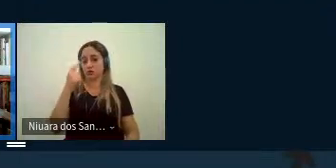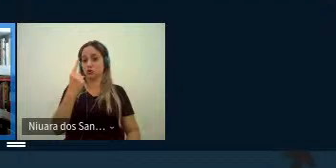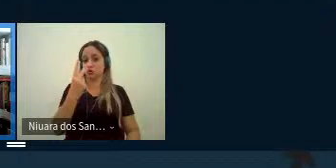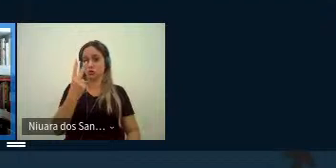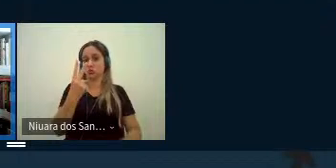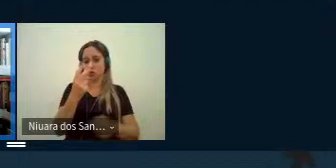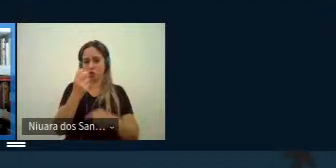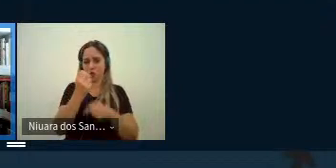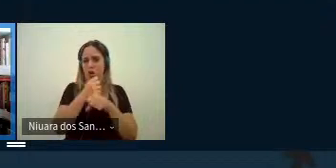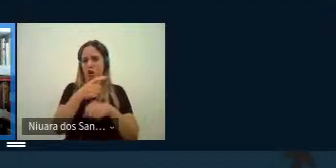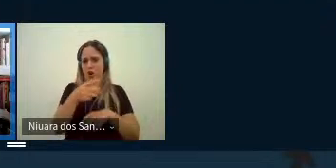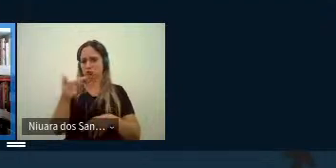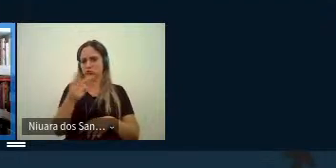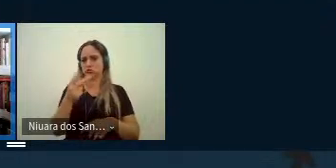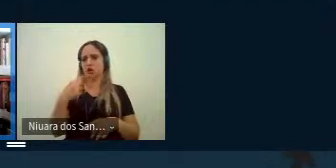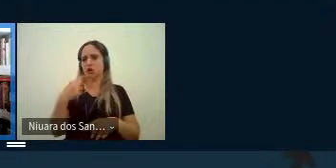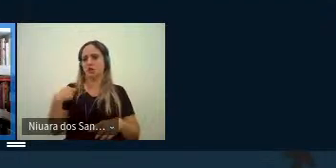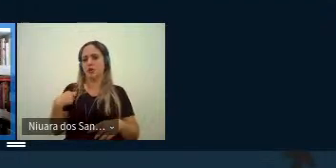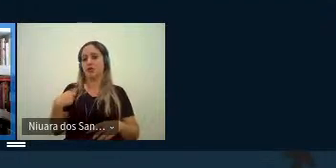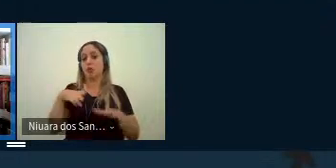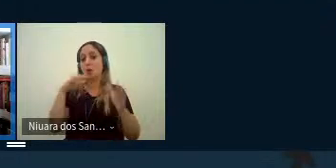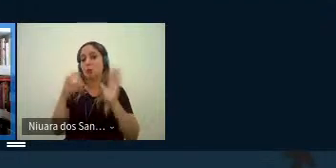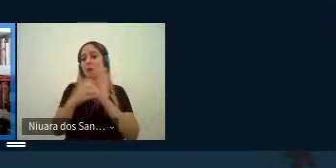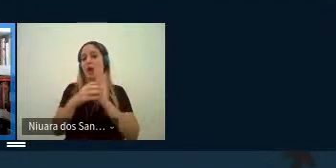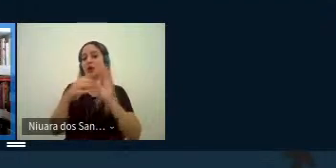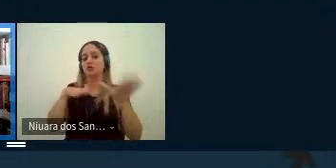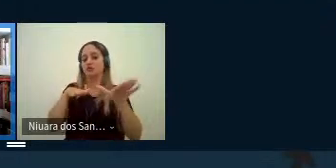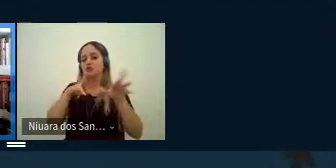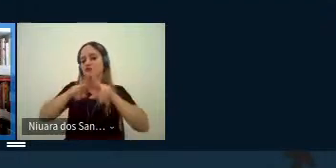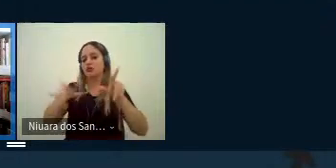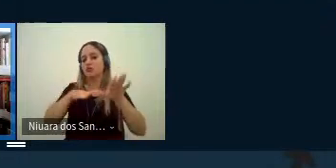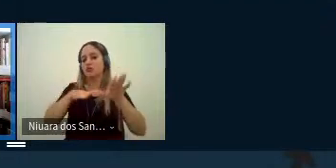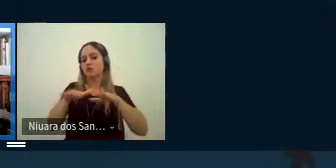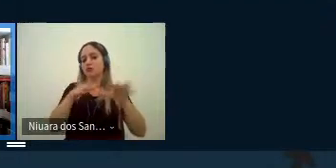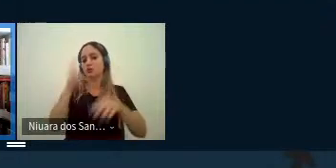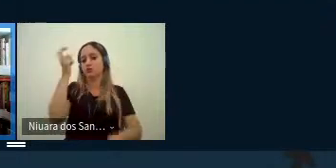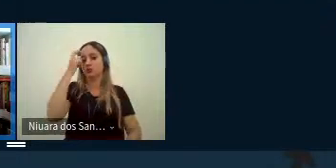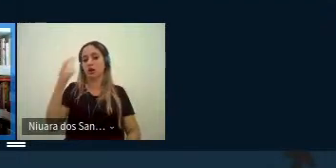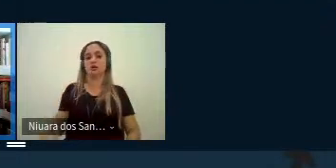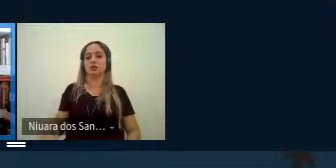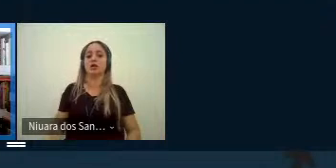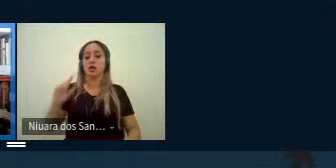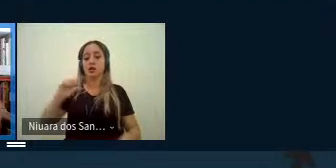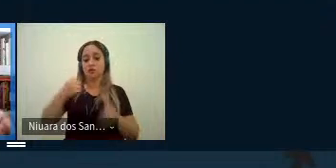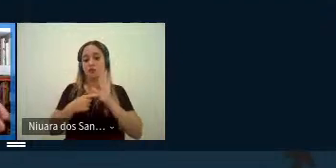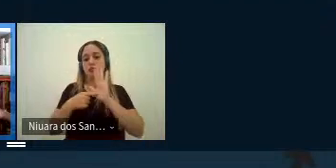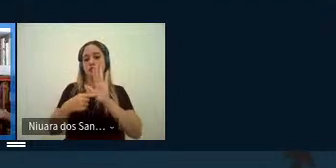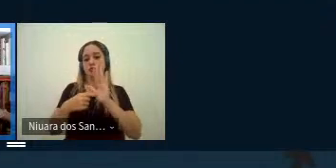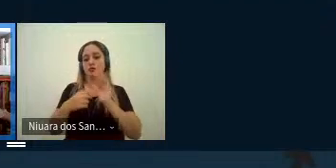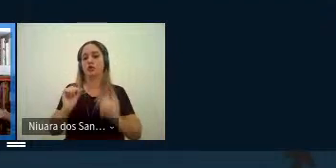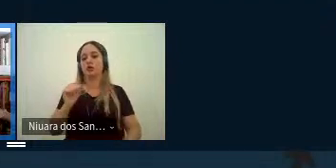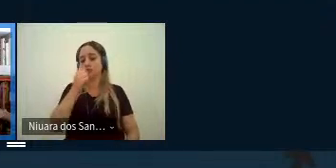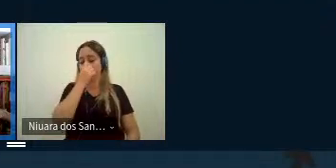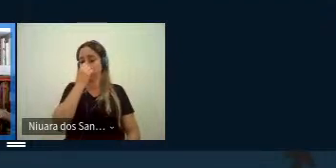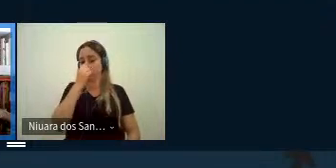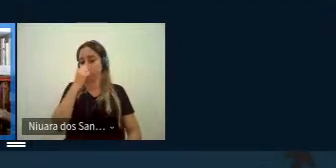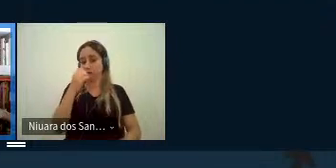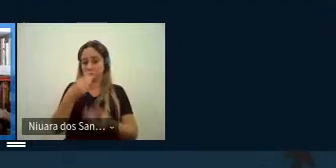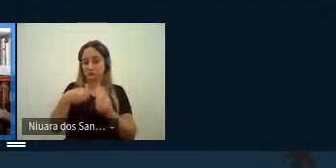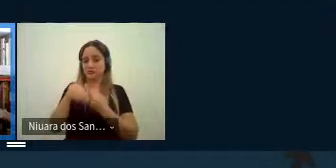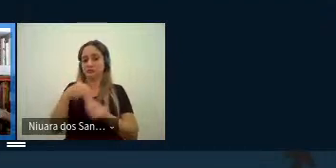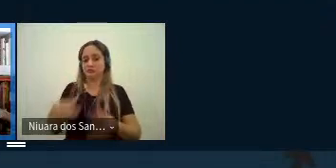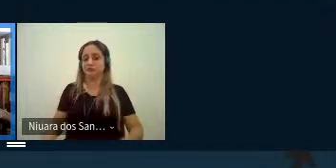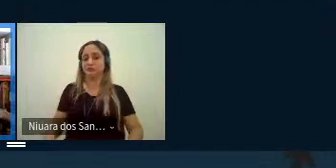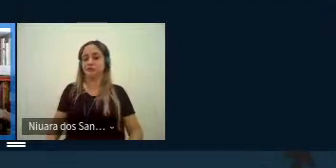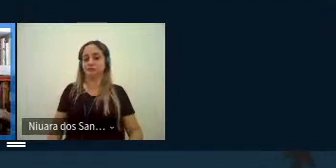aí em especial foram marcadas por diferentes movimentos culturais e aqui eu vou destacar né que dentre eles as